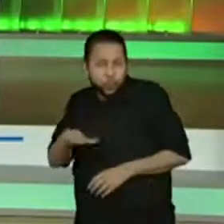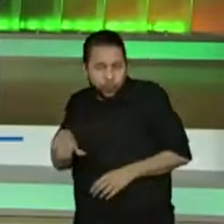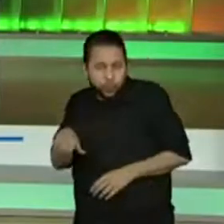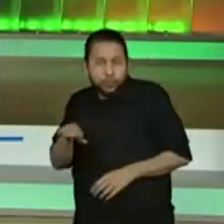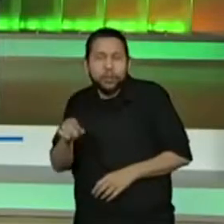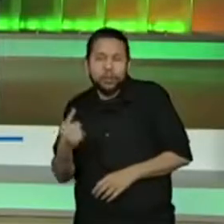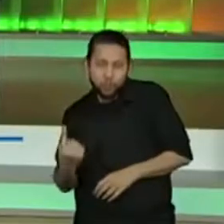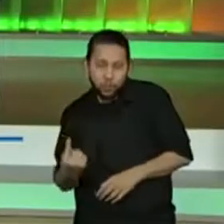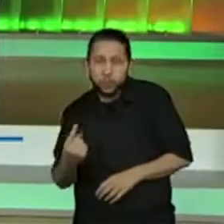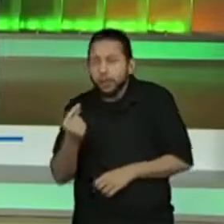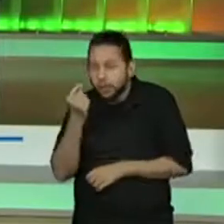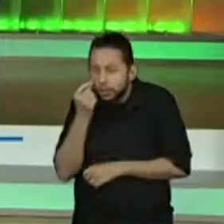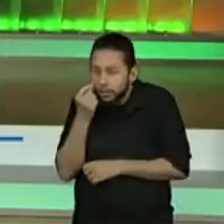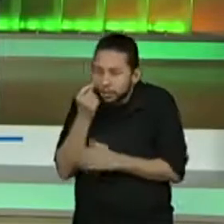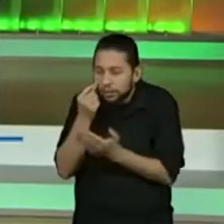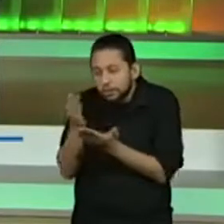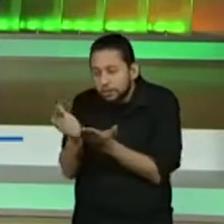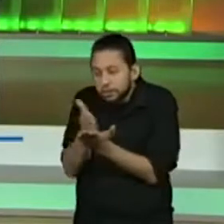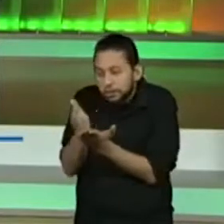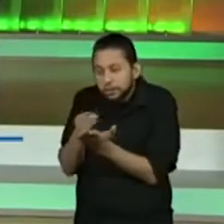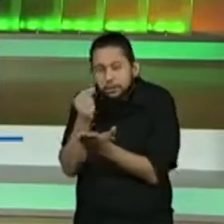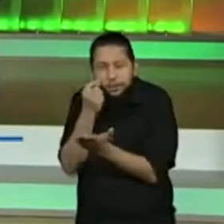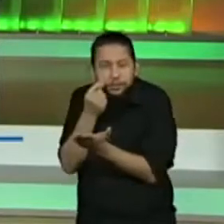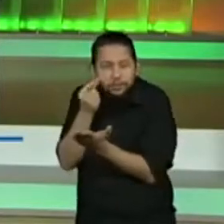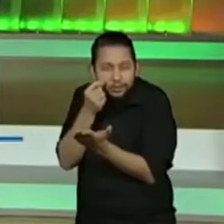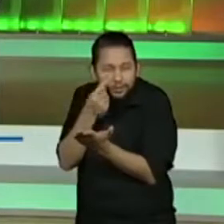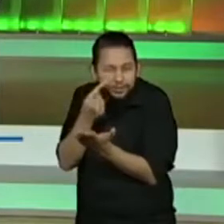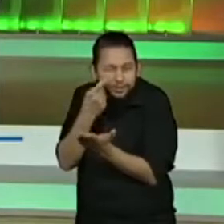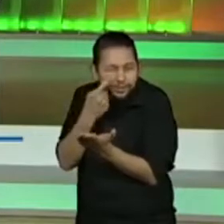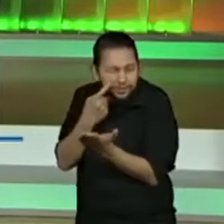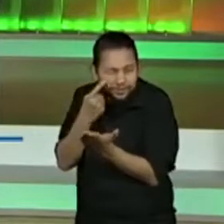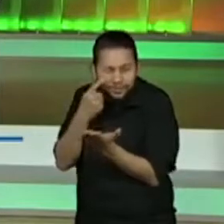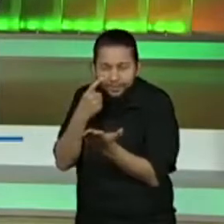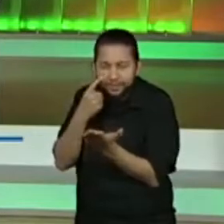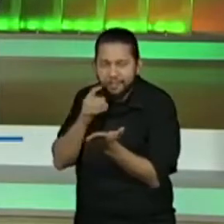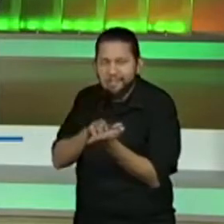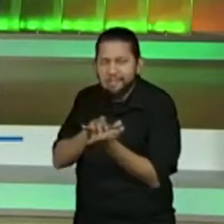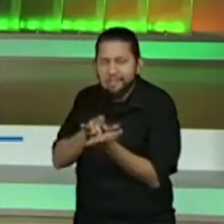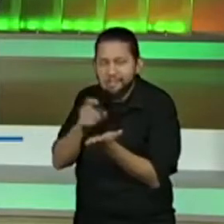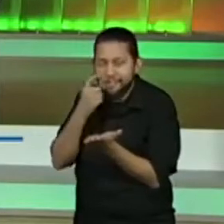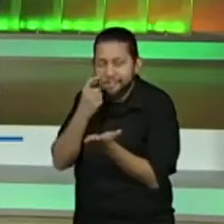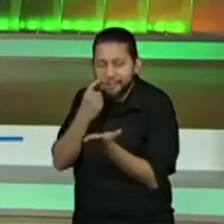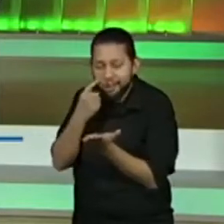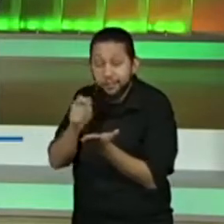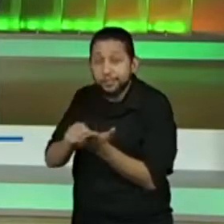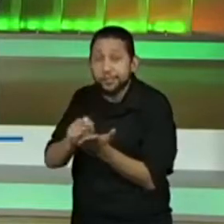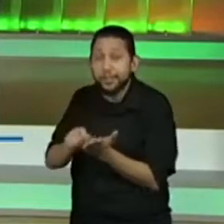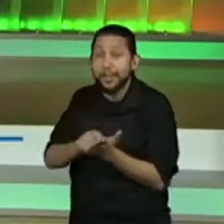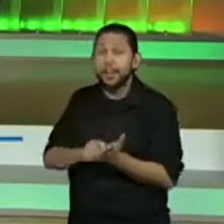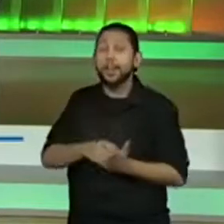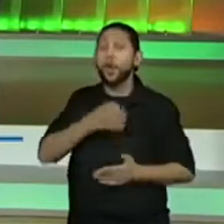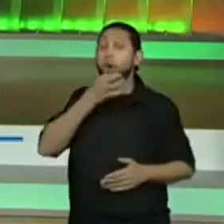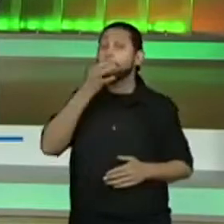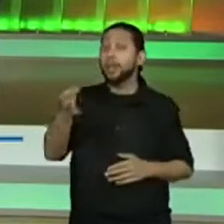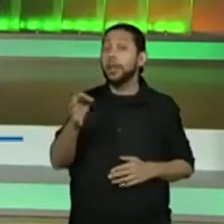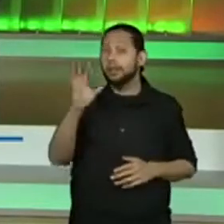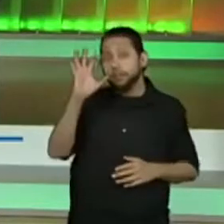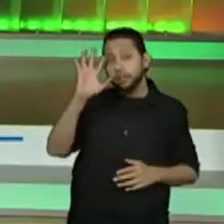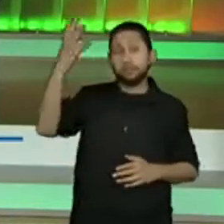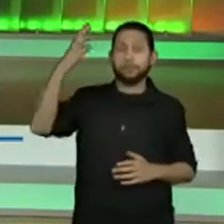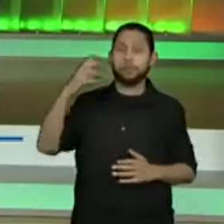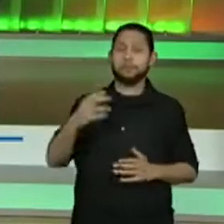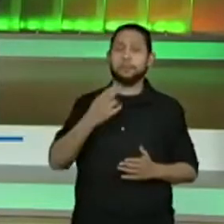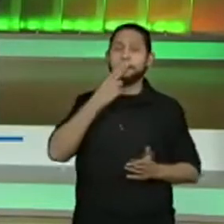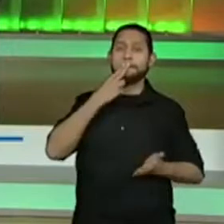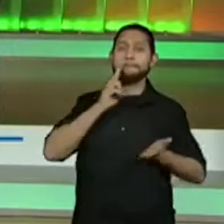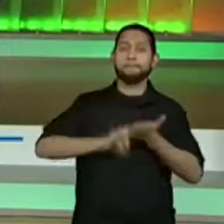leu, pegou a revista, leu essa matéria. E ela escreveu, resolveu escrever uma